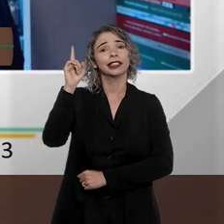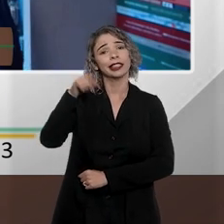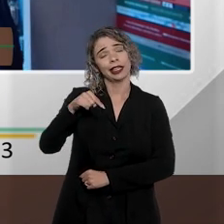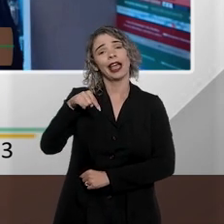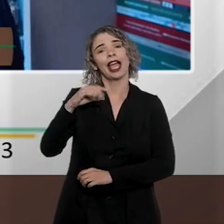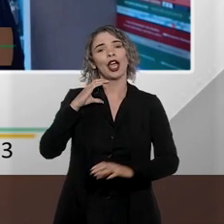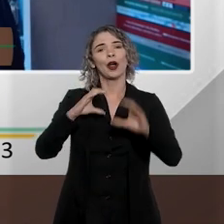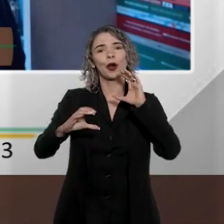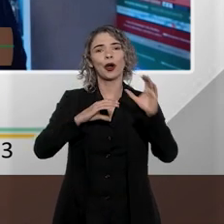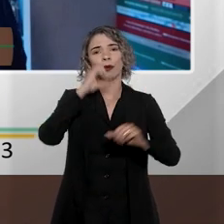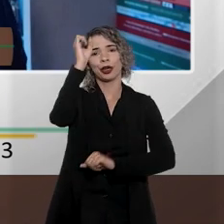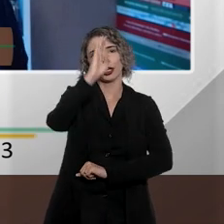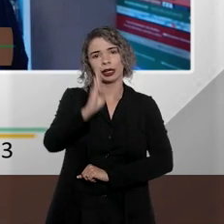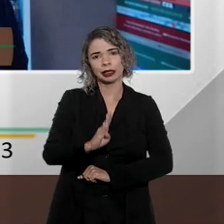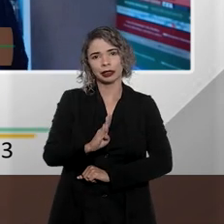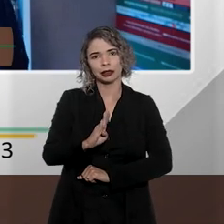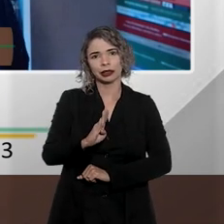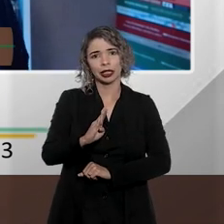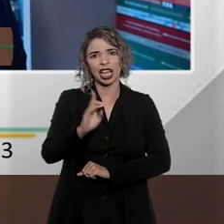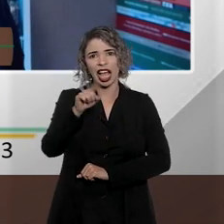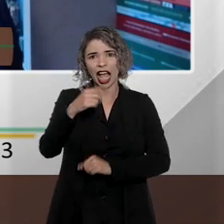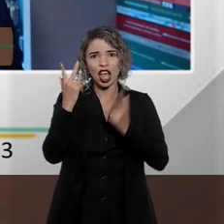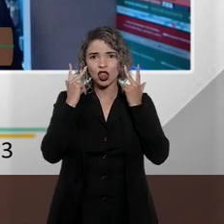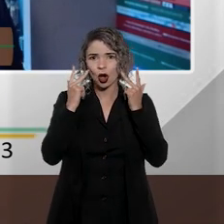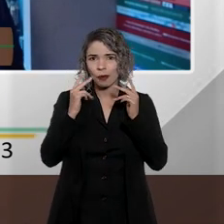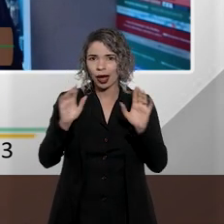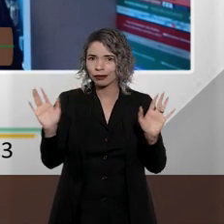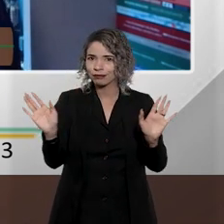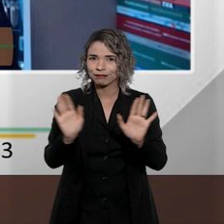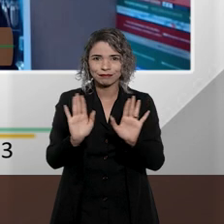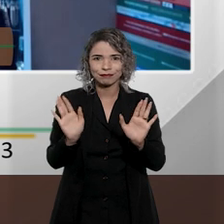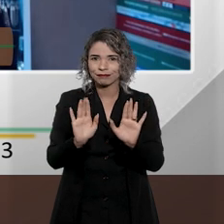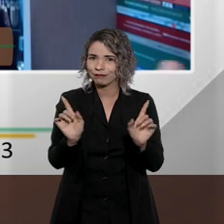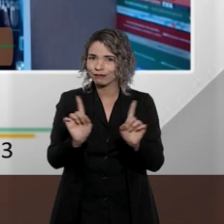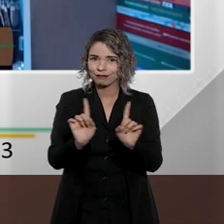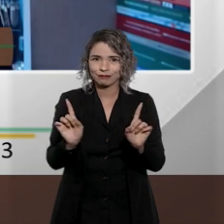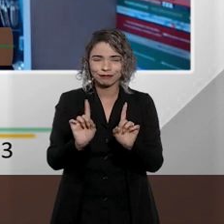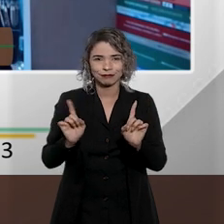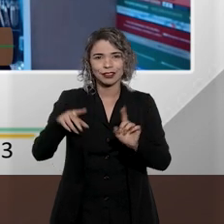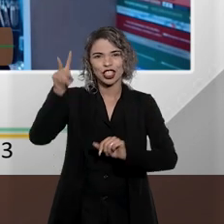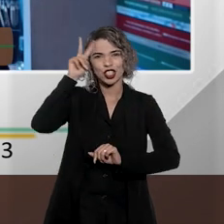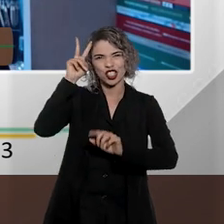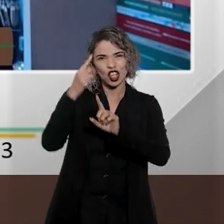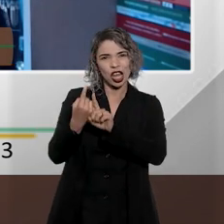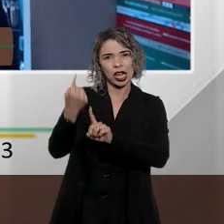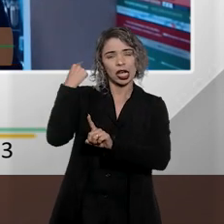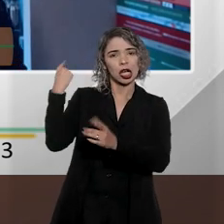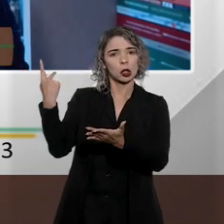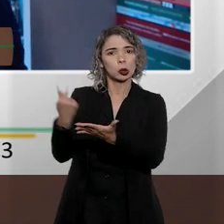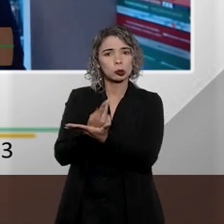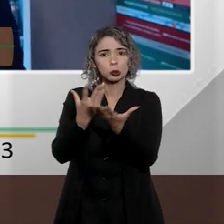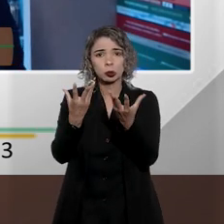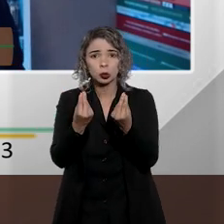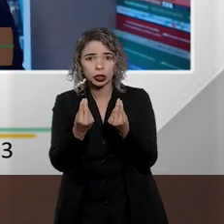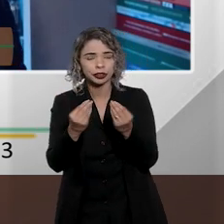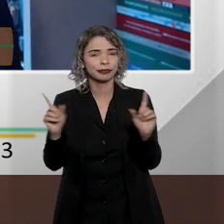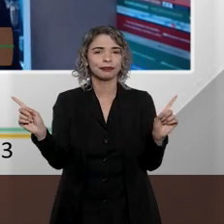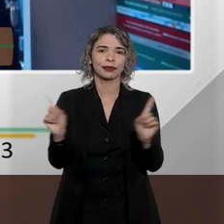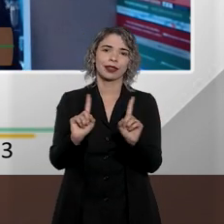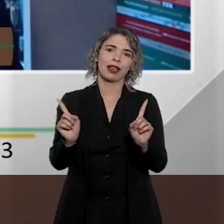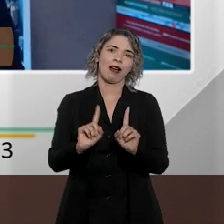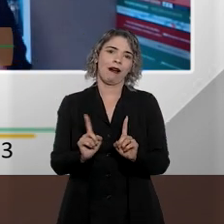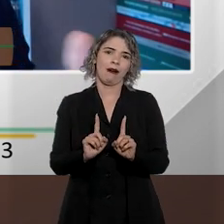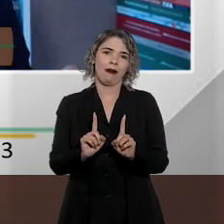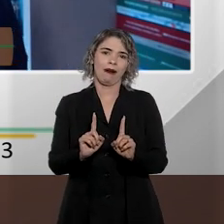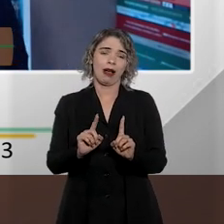comunicação brasileira. Isso não é algo comum, isso não é algo que, historicamente, tenha ocorrido à miúde. Muito